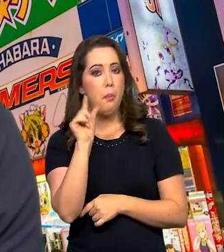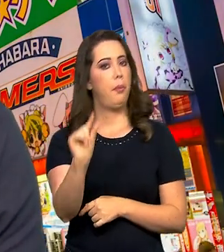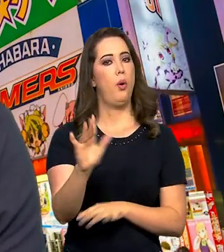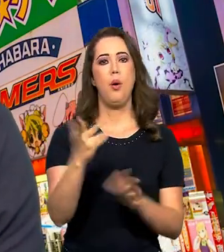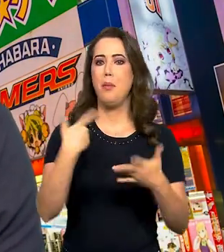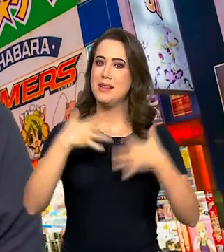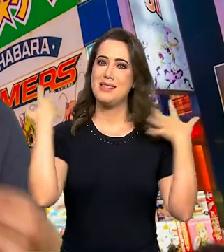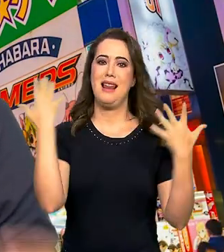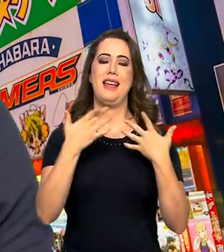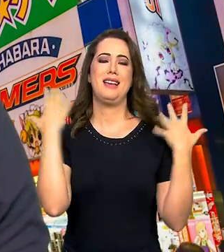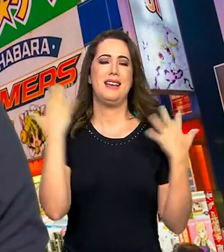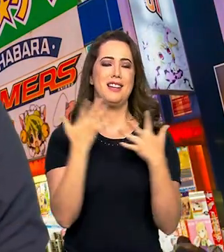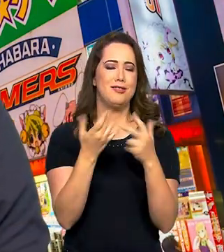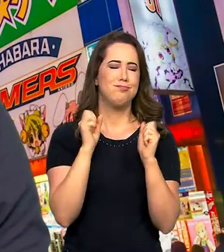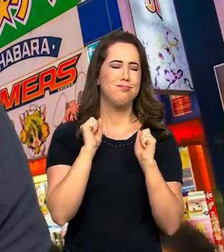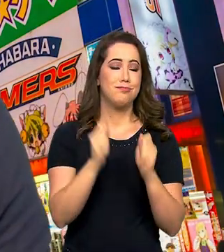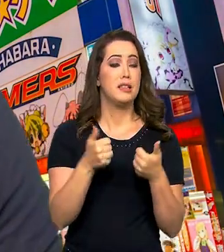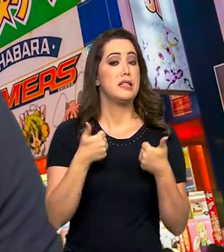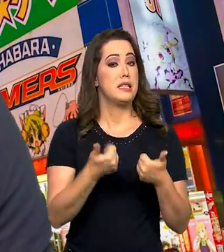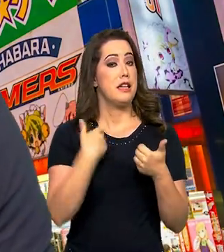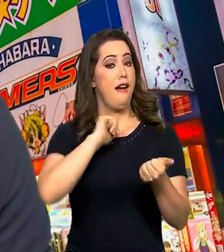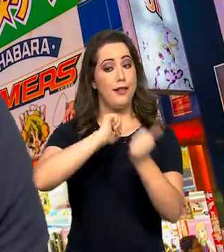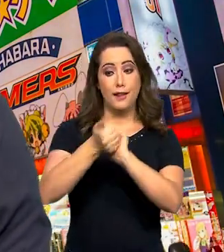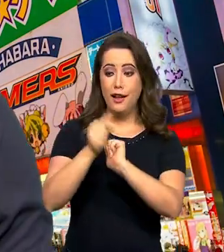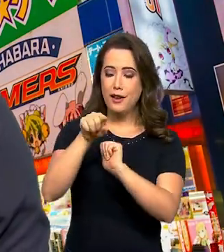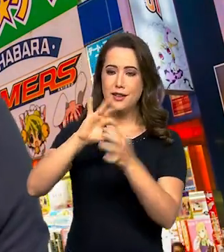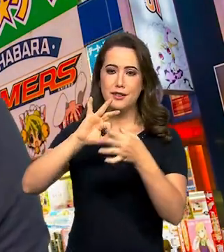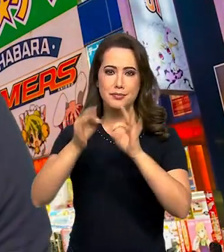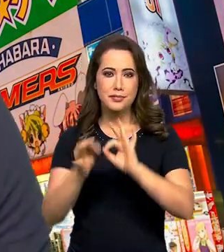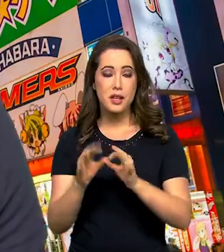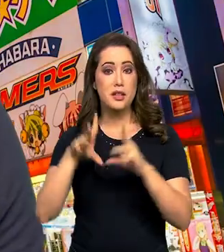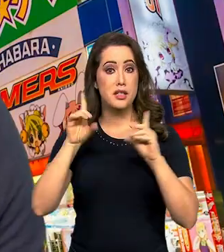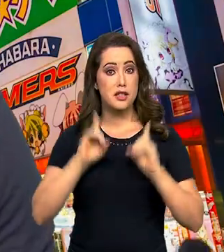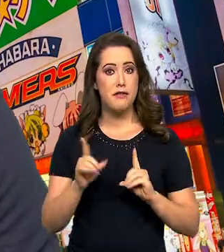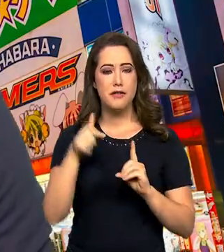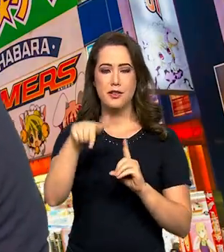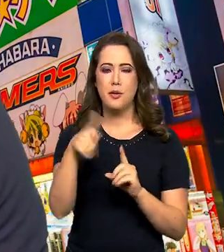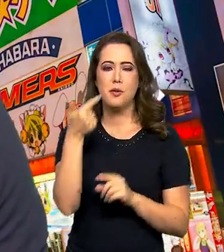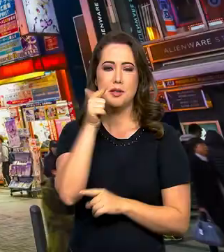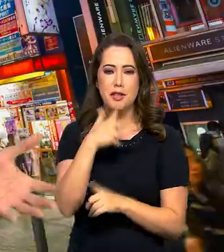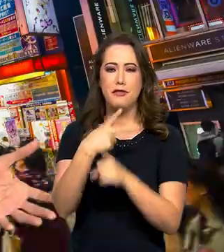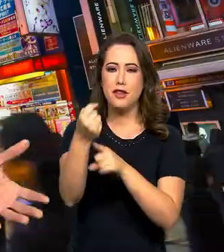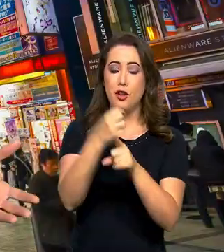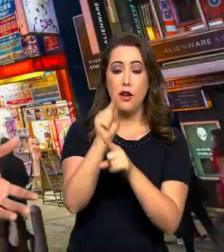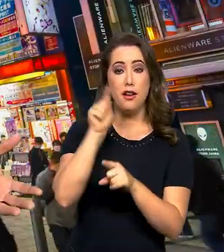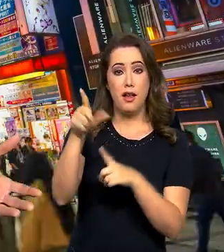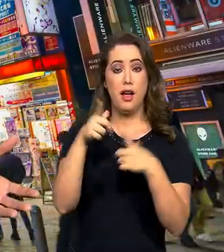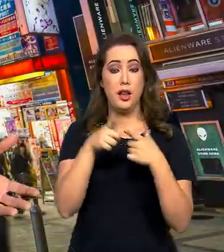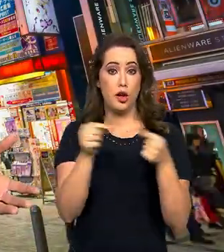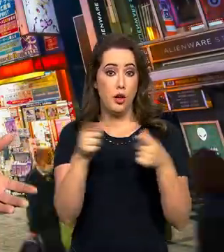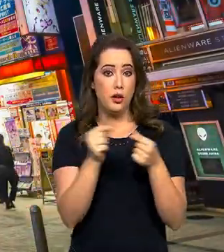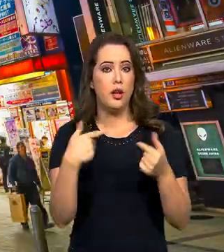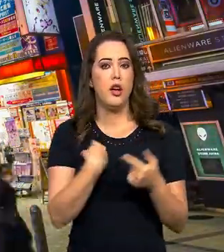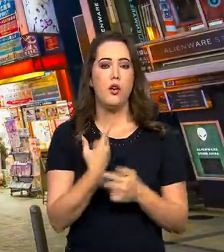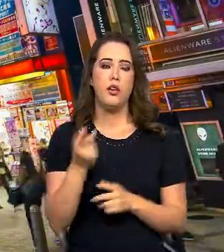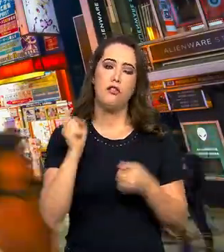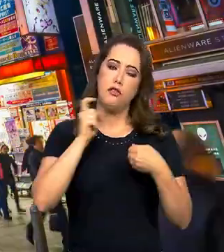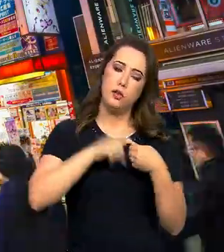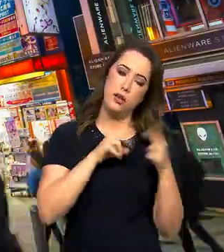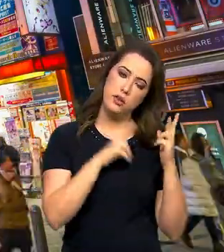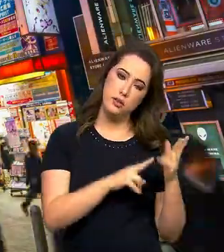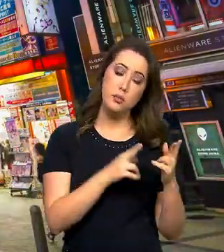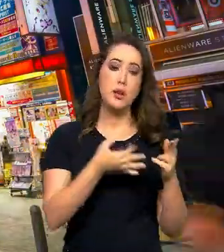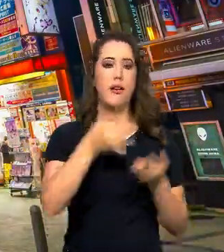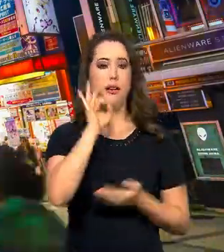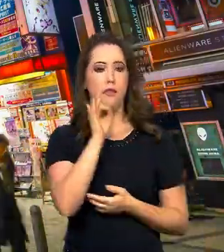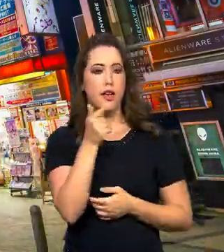sono, mas muita alegria em ver os nossos atletas paralímpicos voando lá em Tóquio. Agora é hora de ajustar o sono,